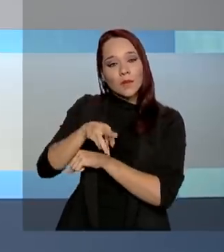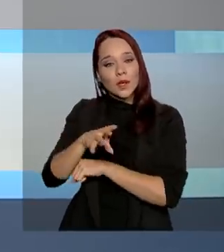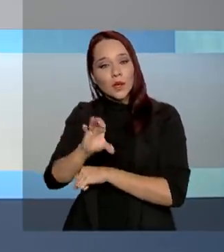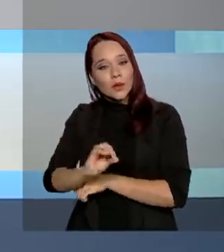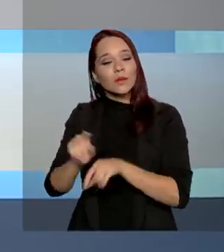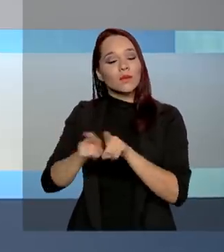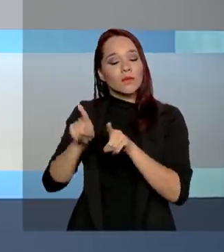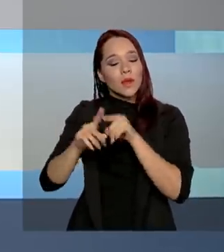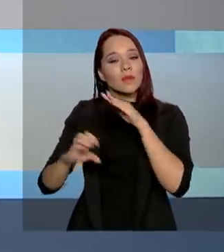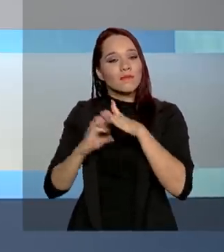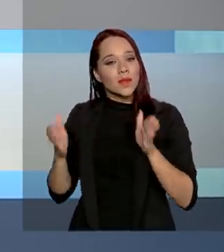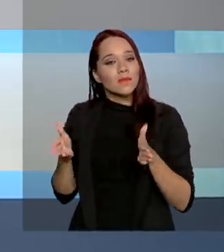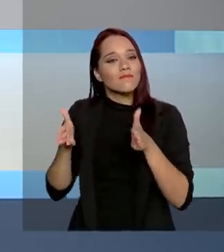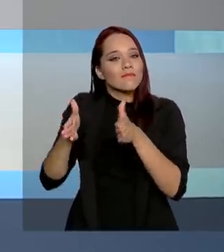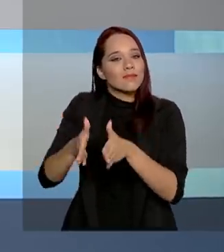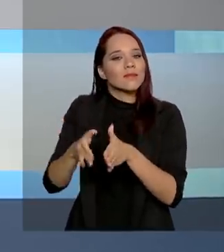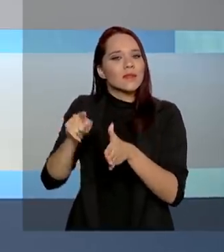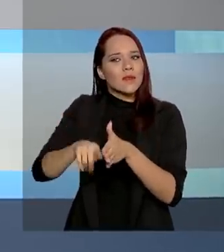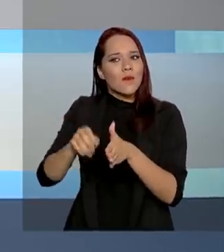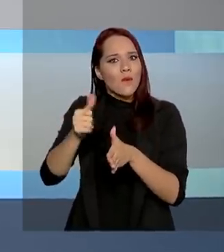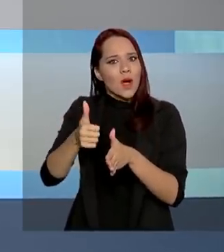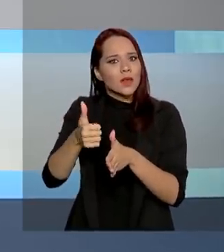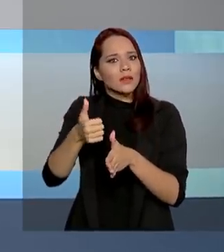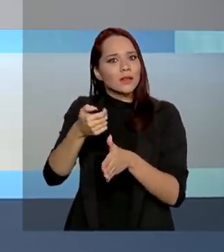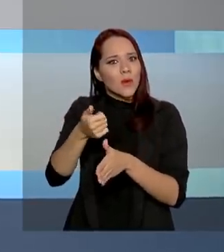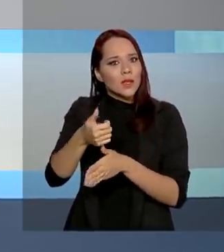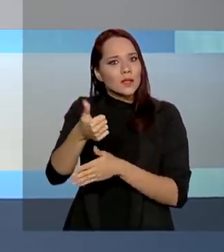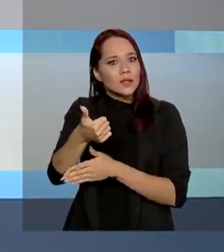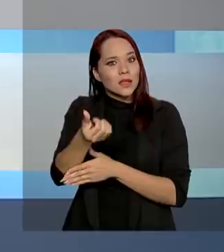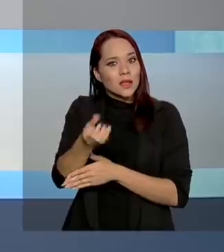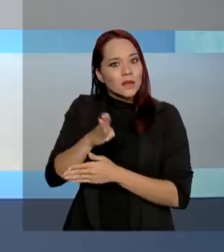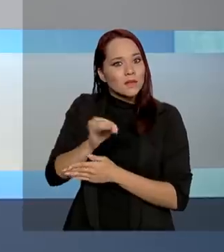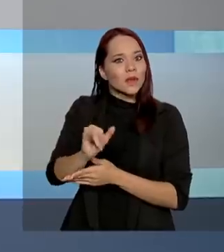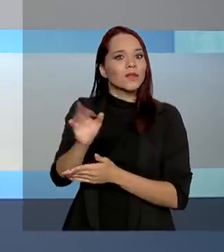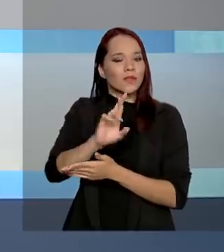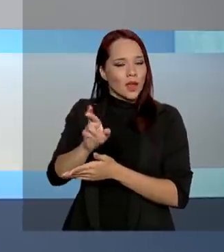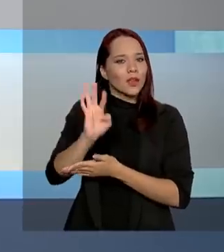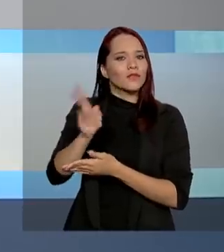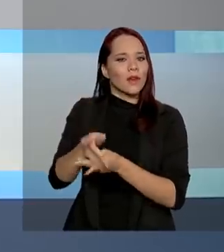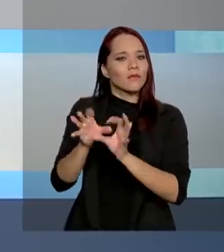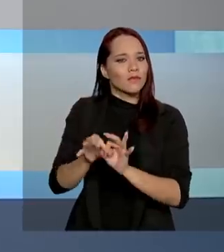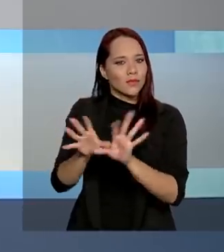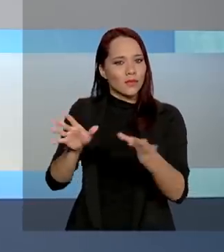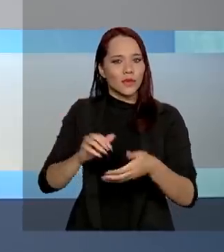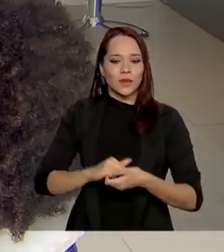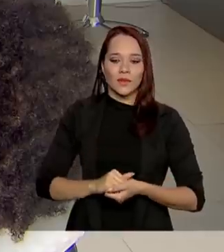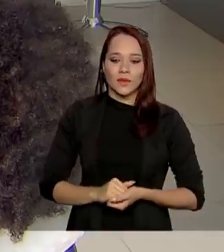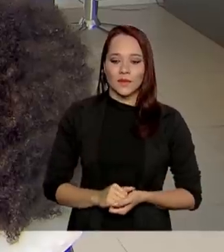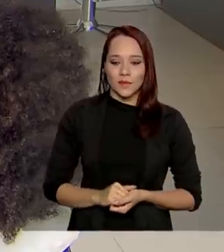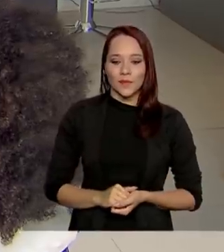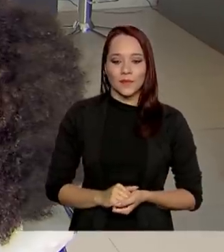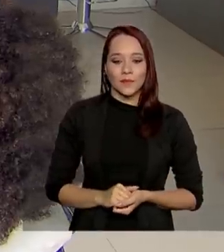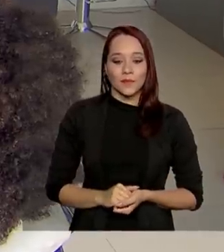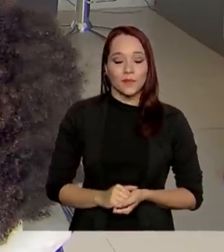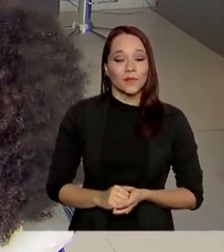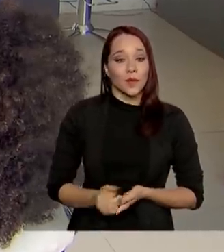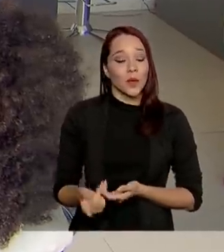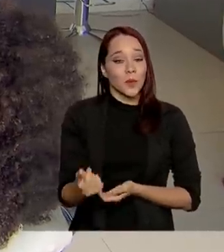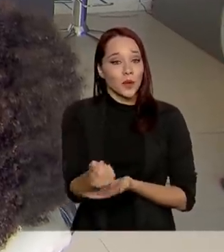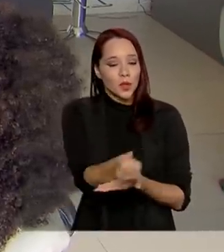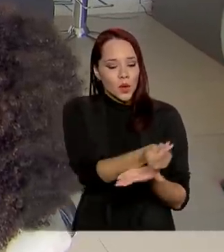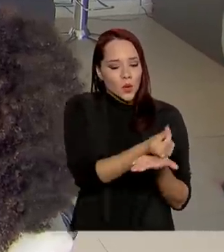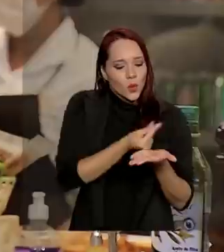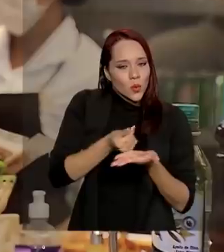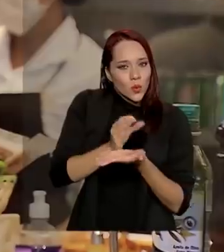e pequenas empresas. São quase 16 bilhões de reais já disponíveis. Para que os recursos